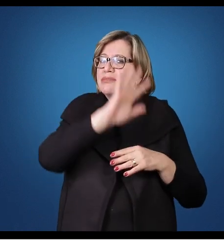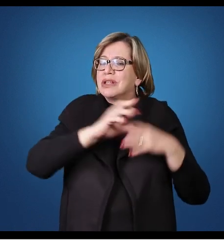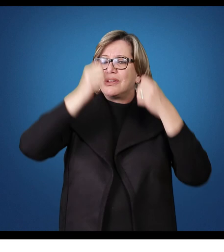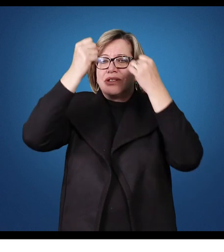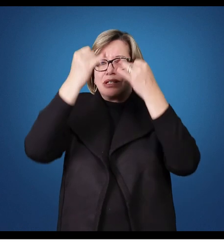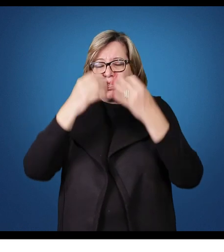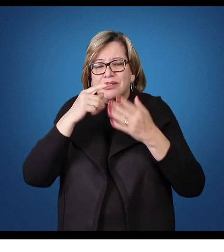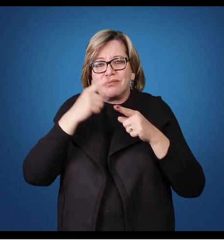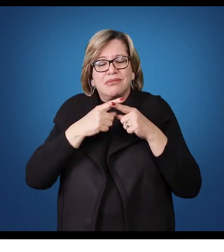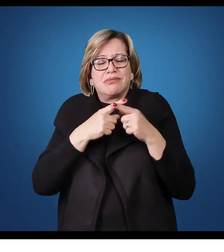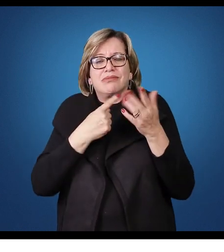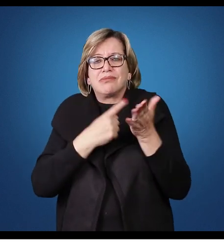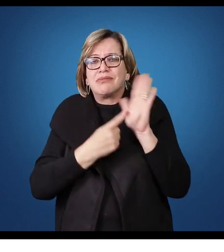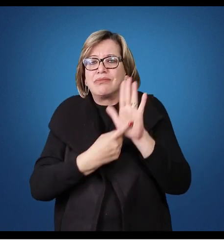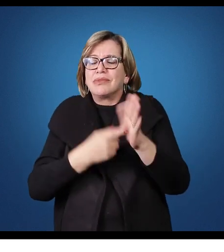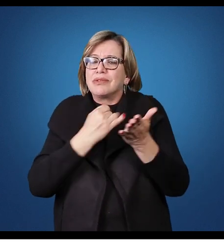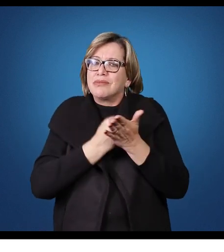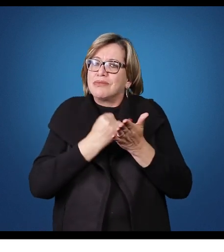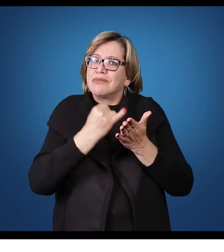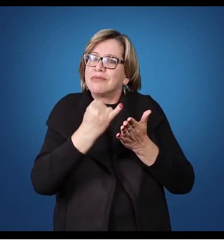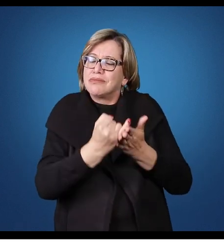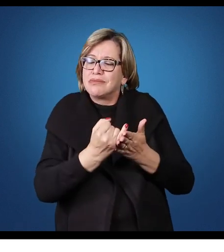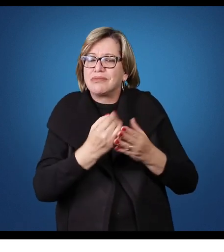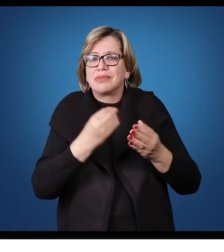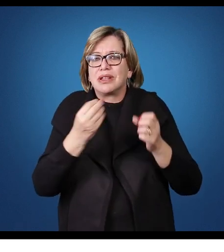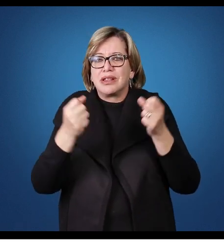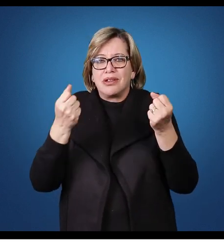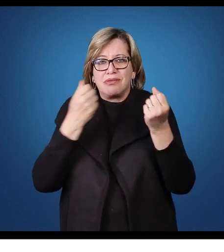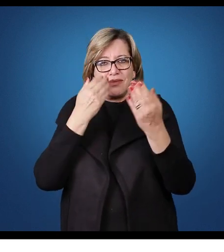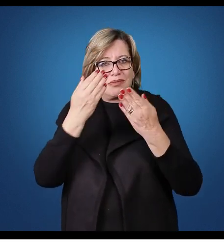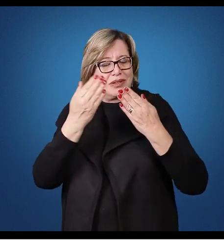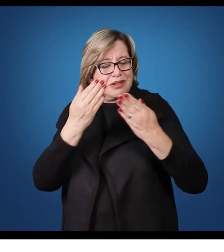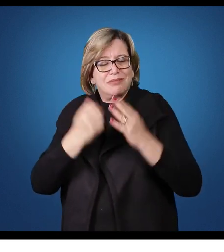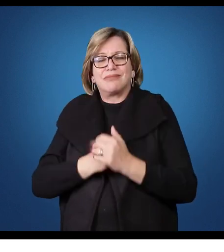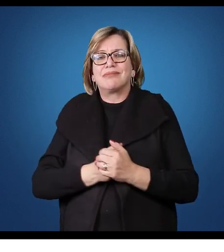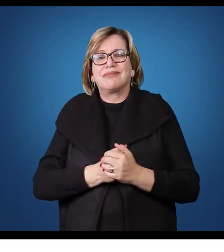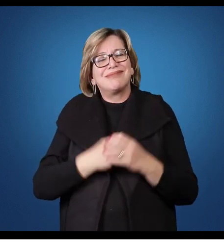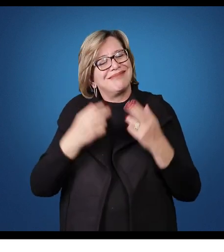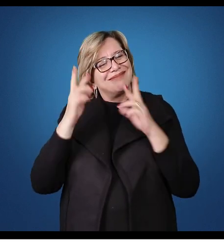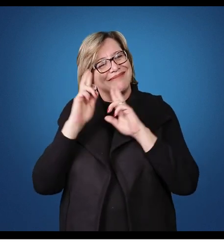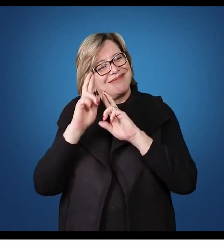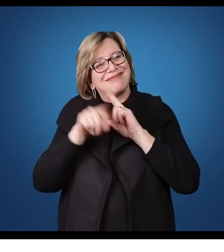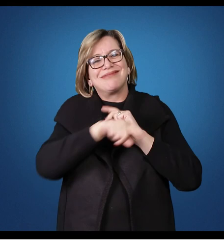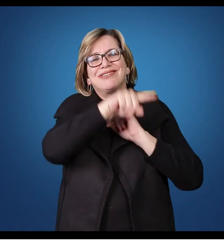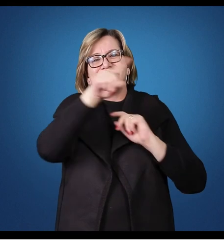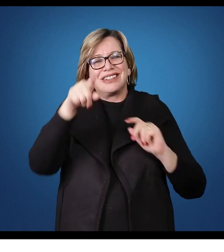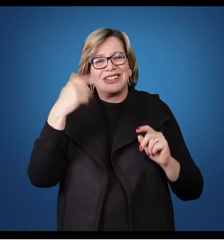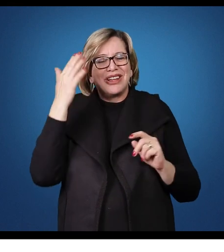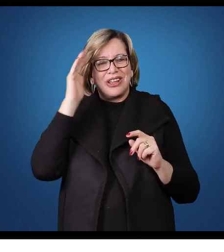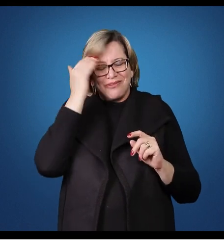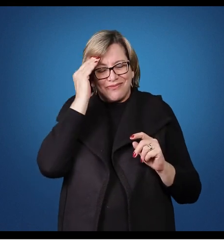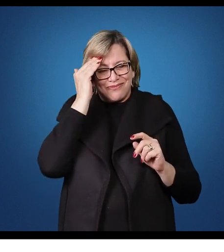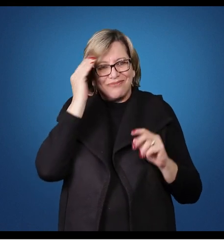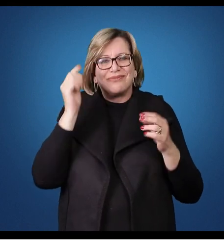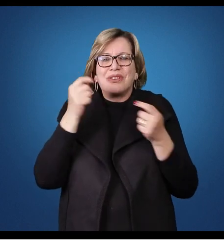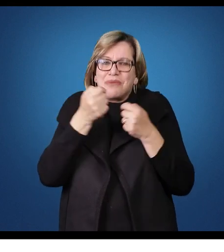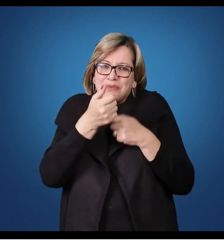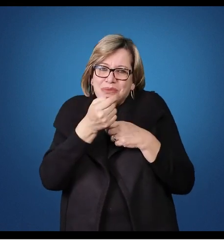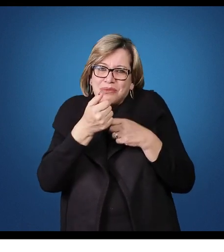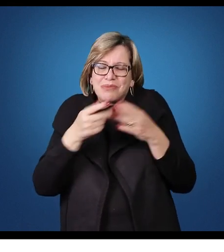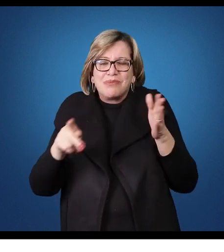uma introdução a esse aspecto de análise. Esperamos que vocês tenham conseguido compreender um pouquinho sobre